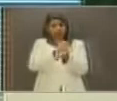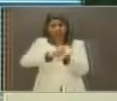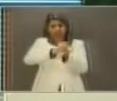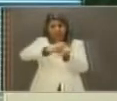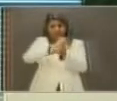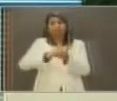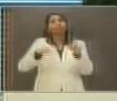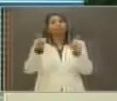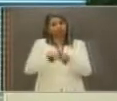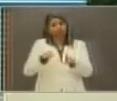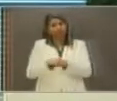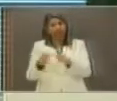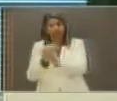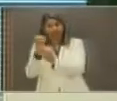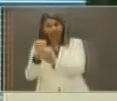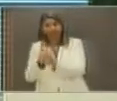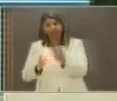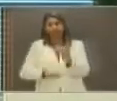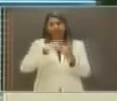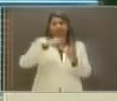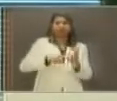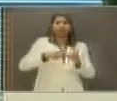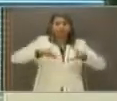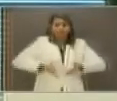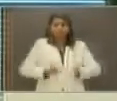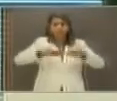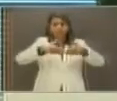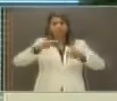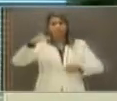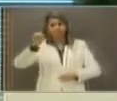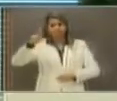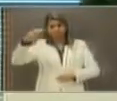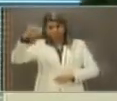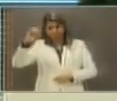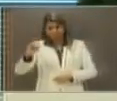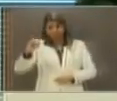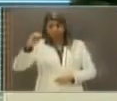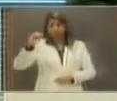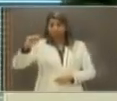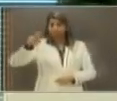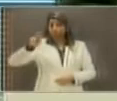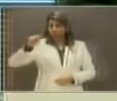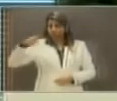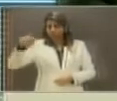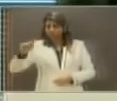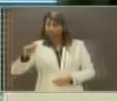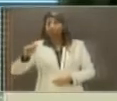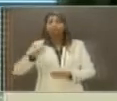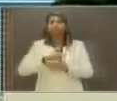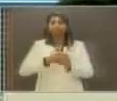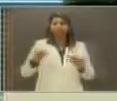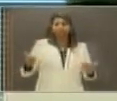Pernambuco. O porto de Suape teve todos os recursos federais para ser implementado.